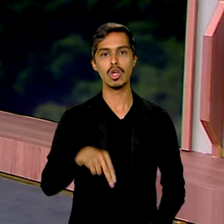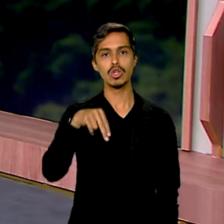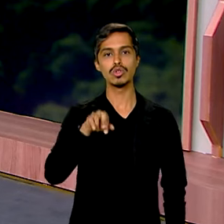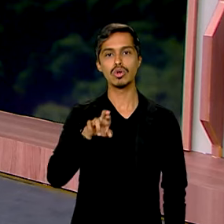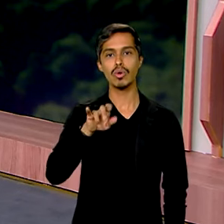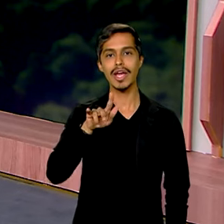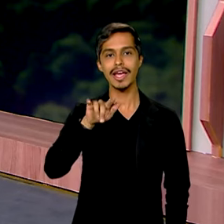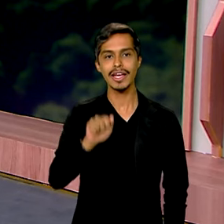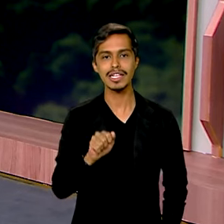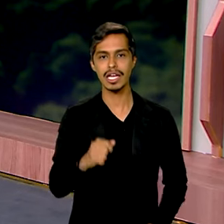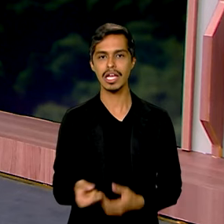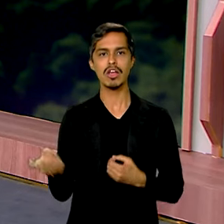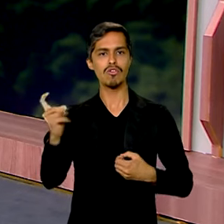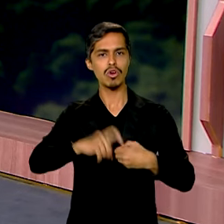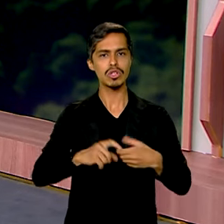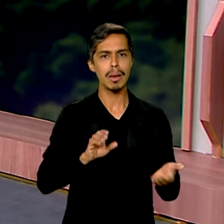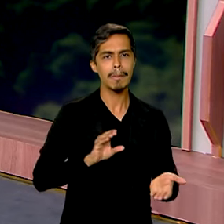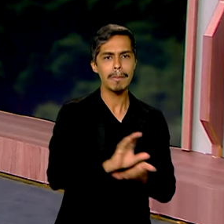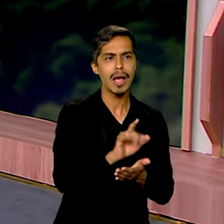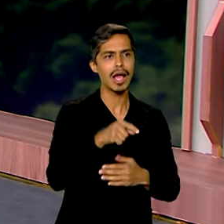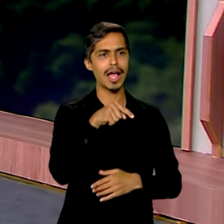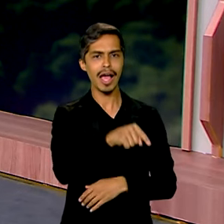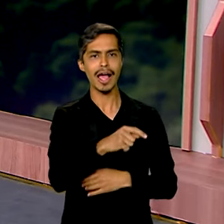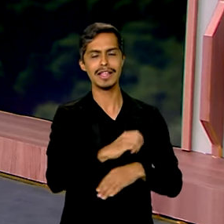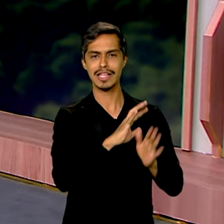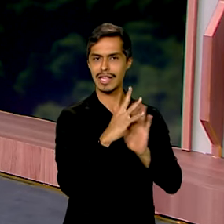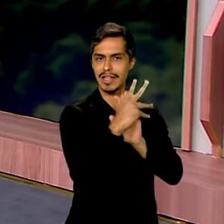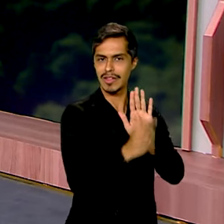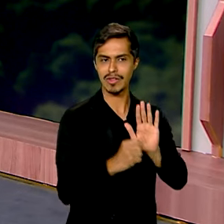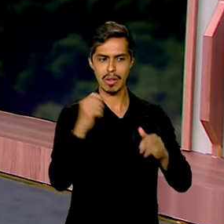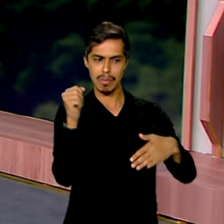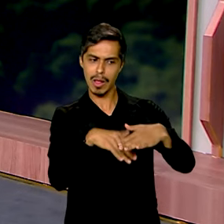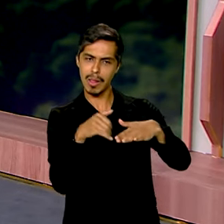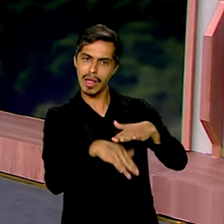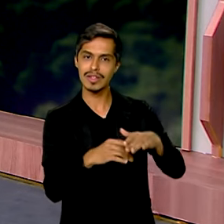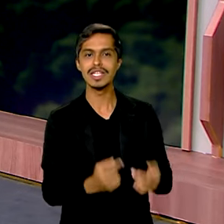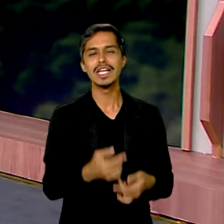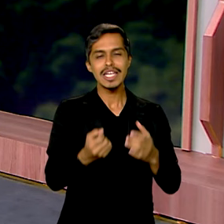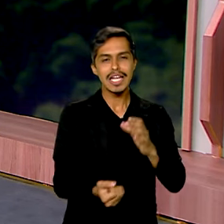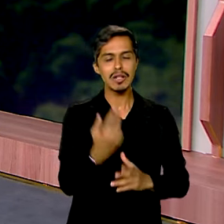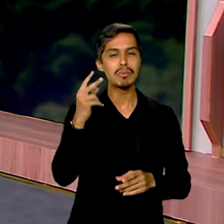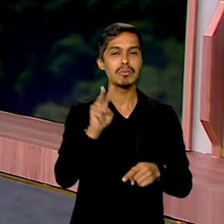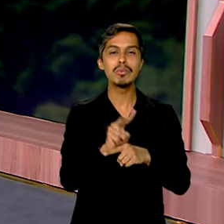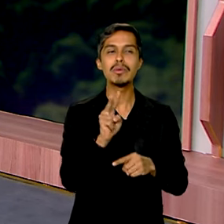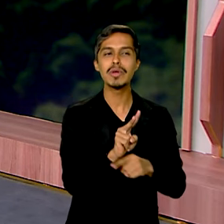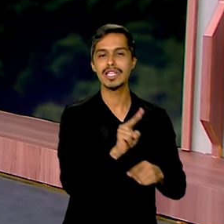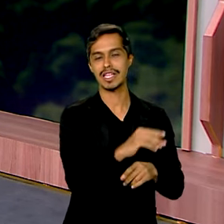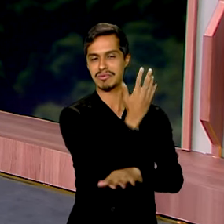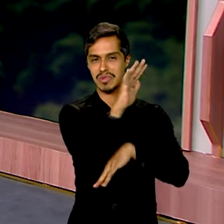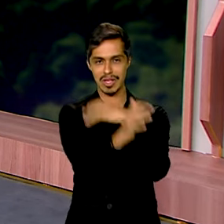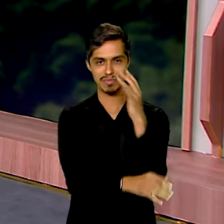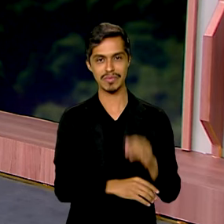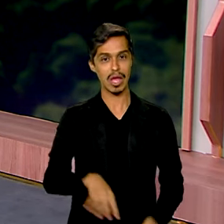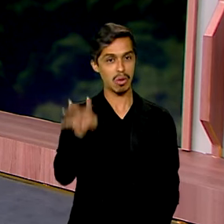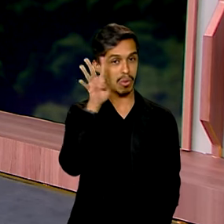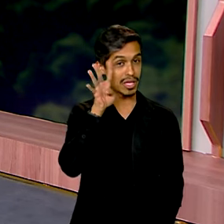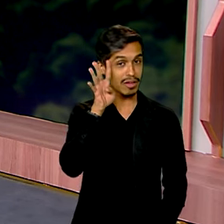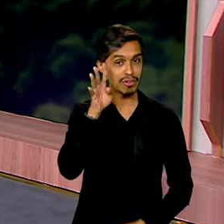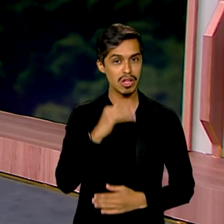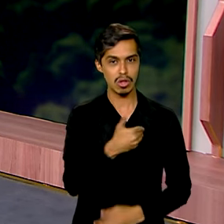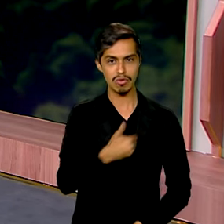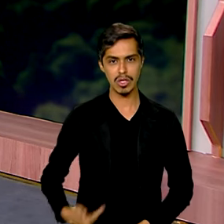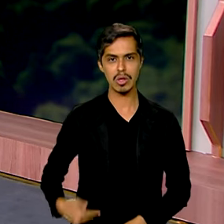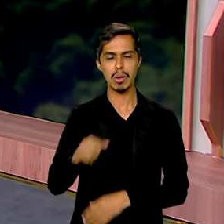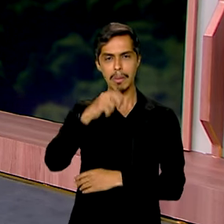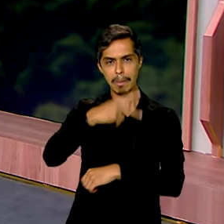voltou a colaborar com o Fundo Amazônia criado para financiar a preservação da floresta na quarta-feira o governo do